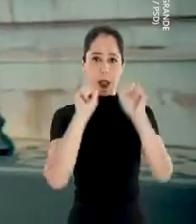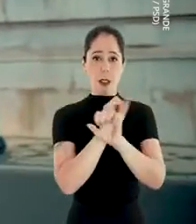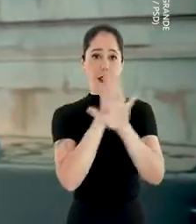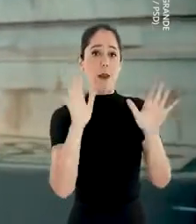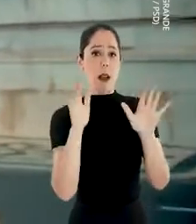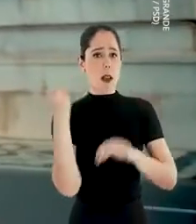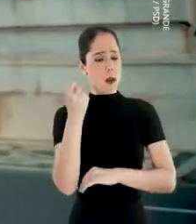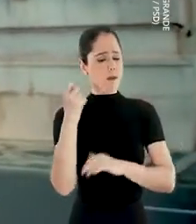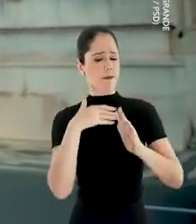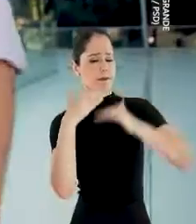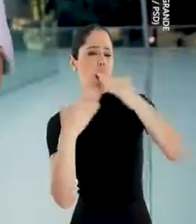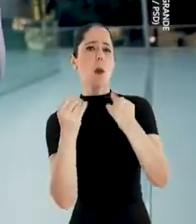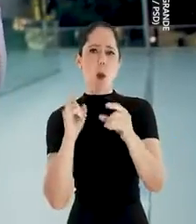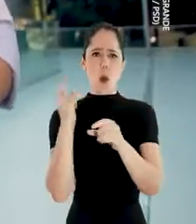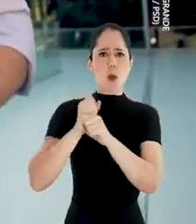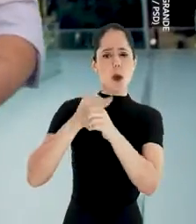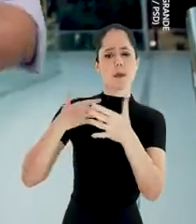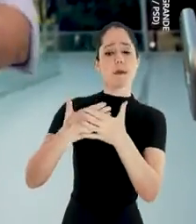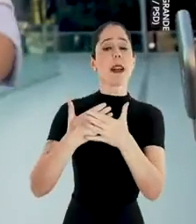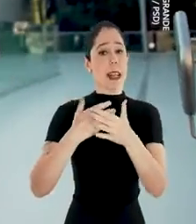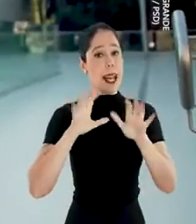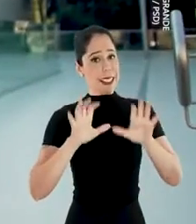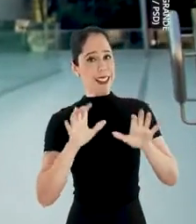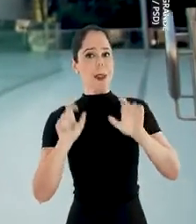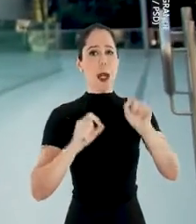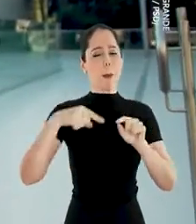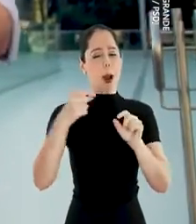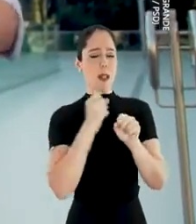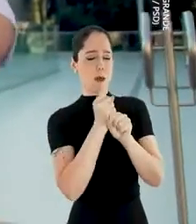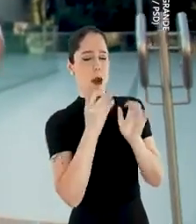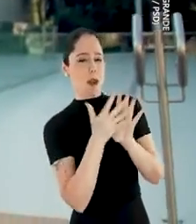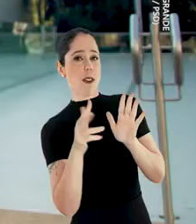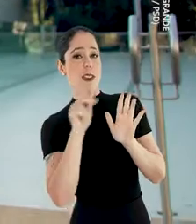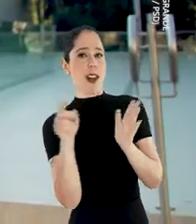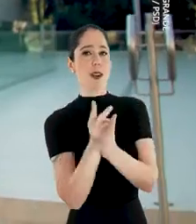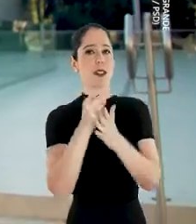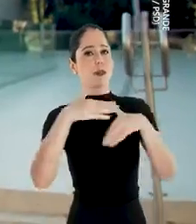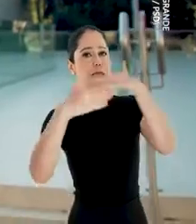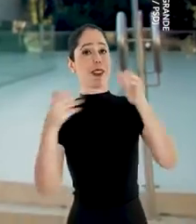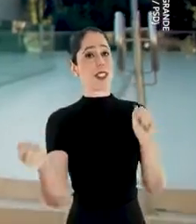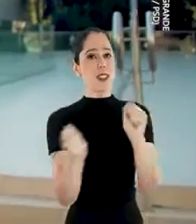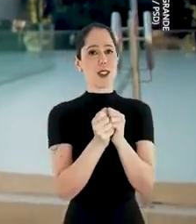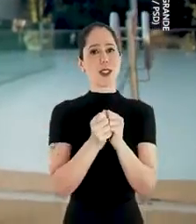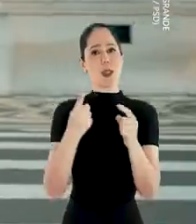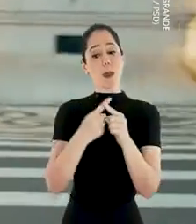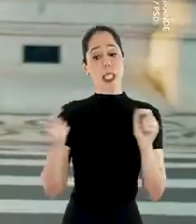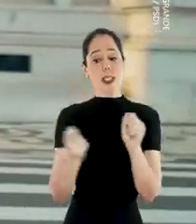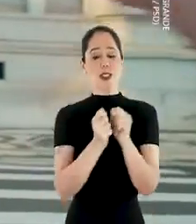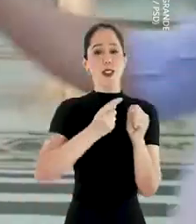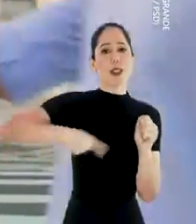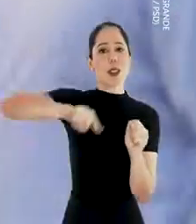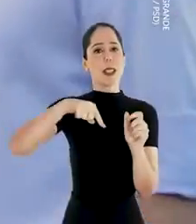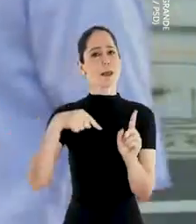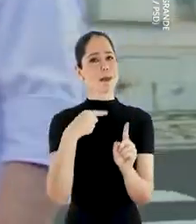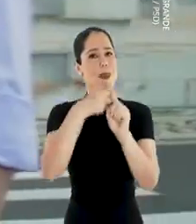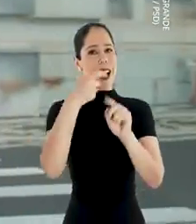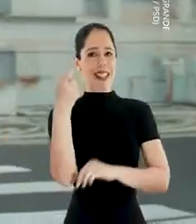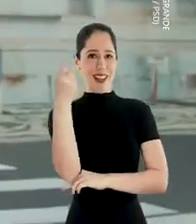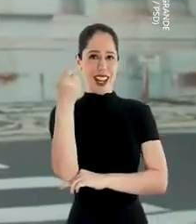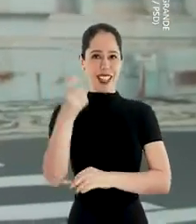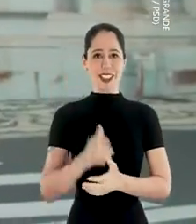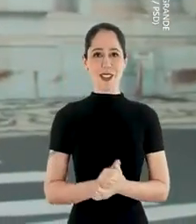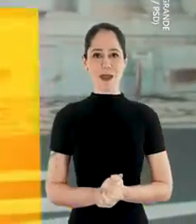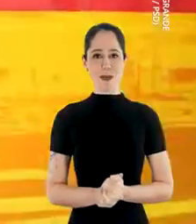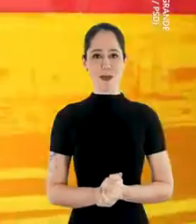Grande avançou muito nos últimos anos. E é assim que nos próximos anos continuaremos avançando. Juntos. Porque juntos somos